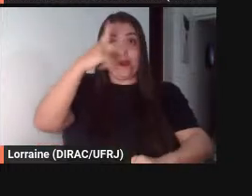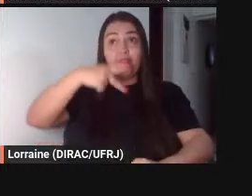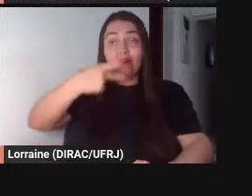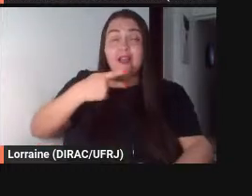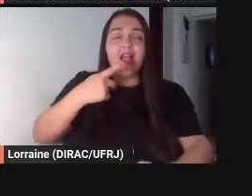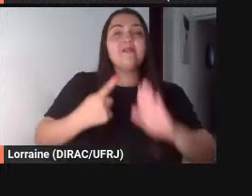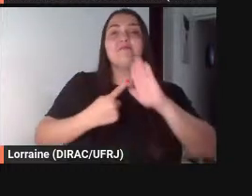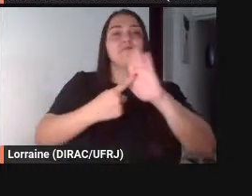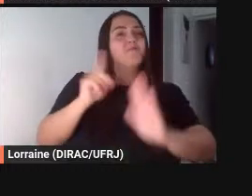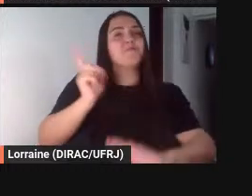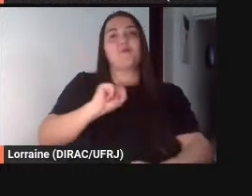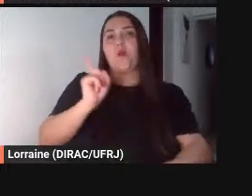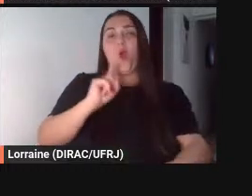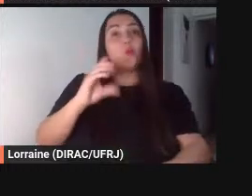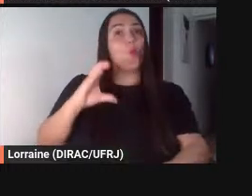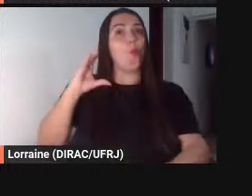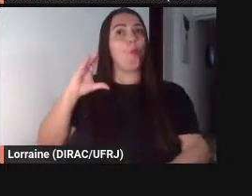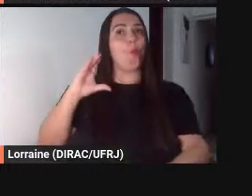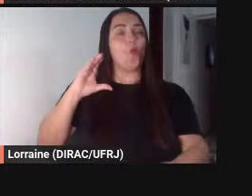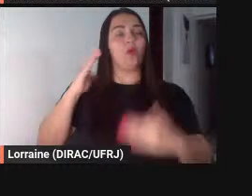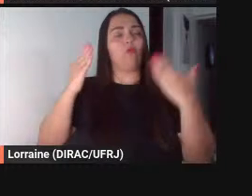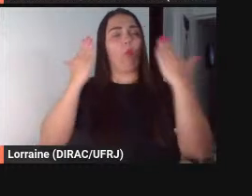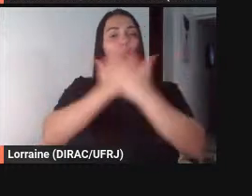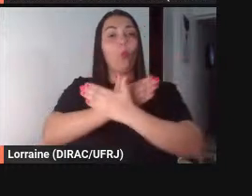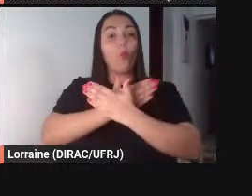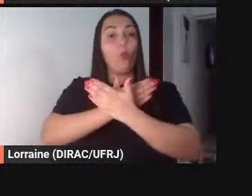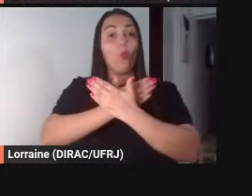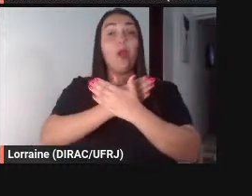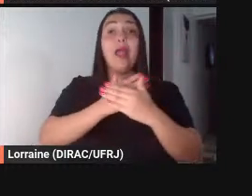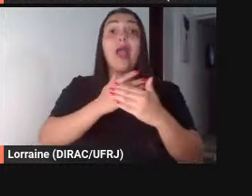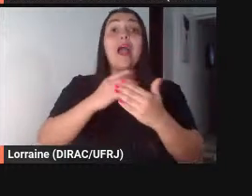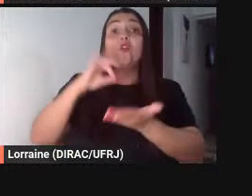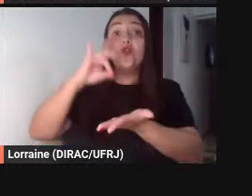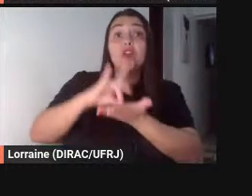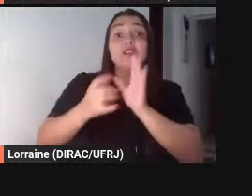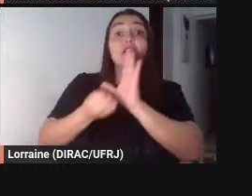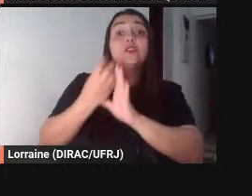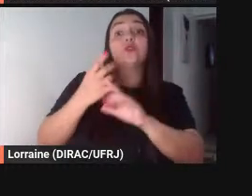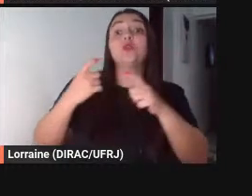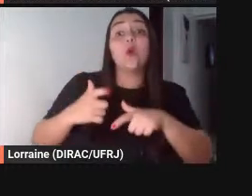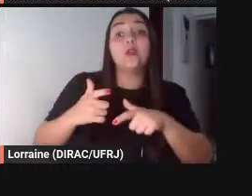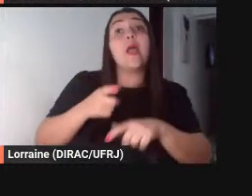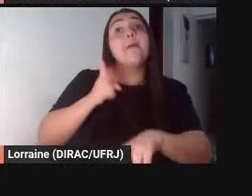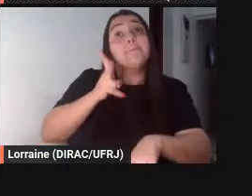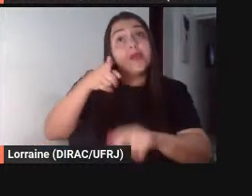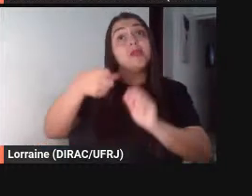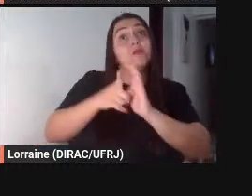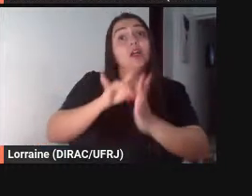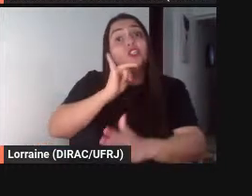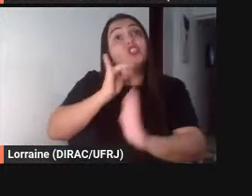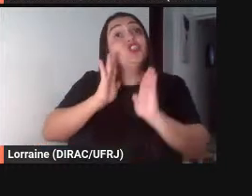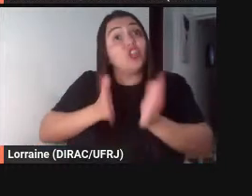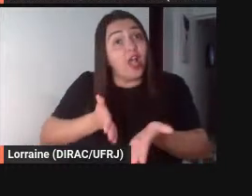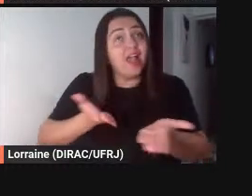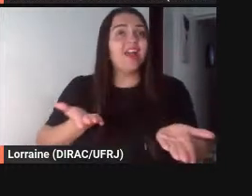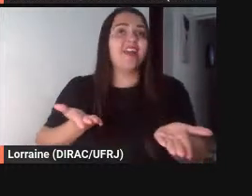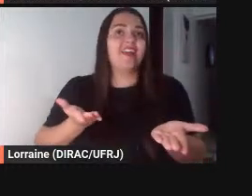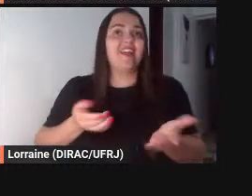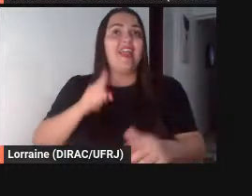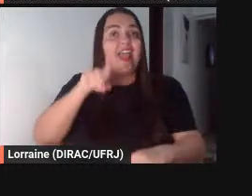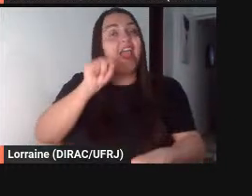fazendo com que a verdade brote da própria narrativa né essa é uma estratégia